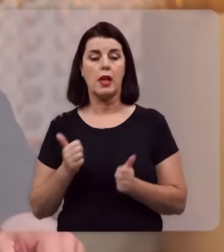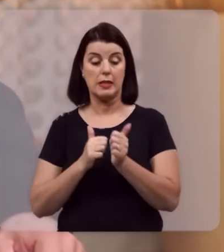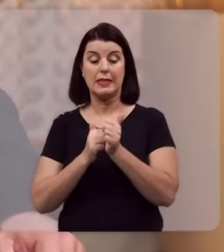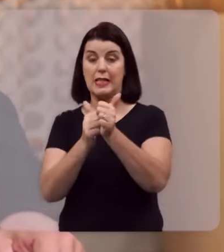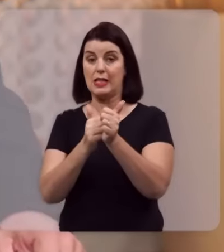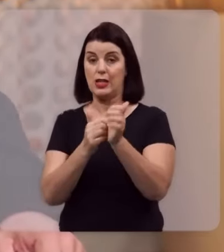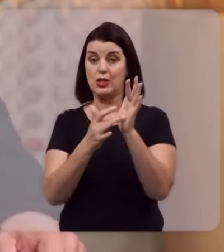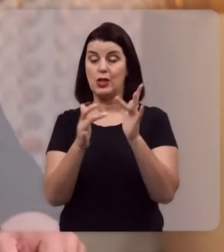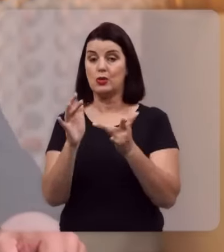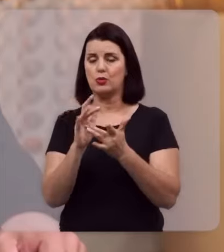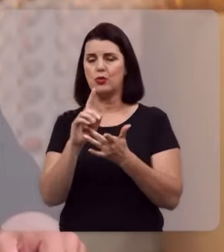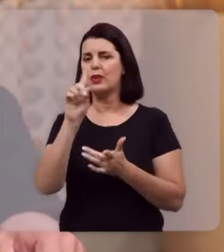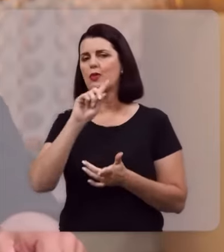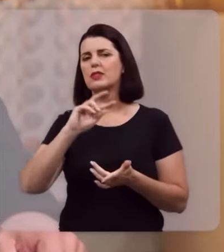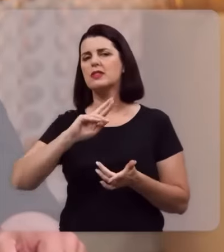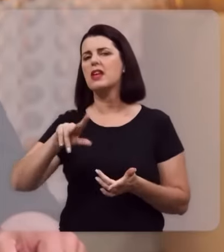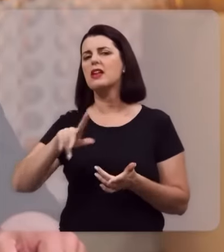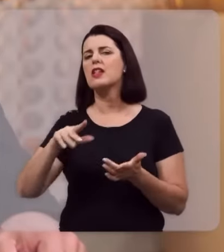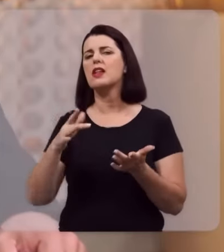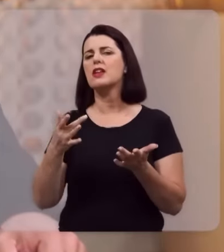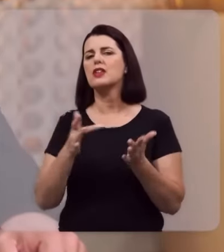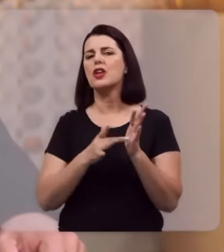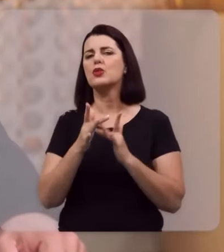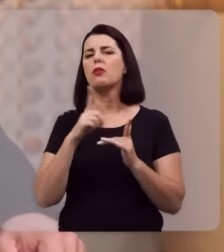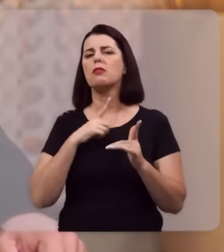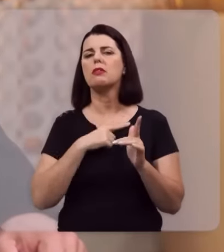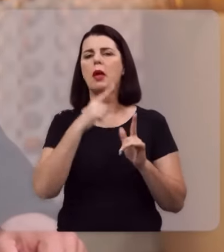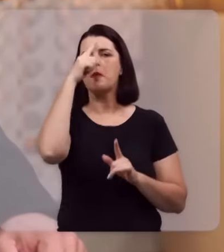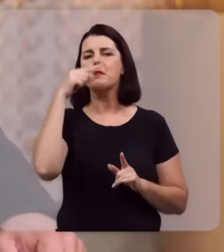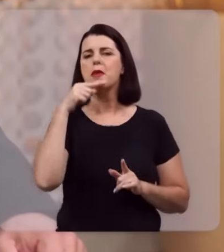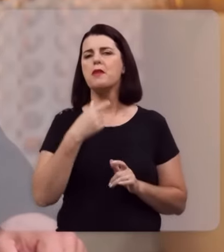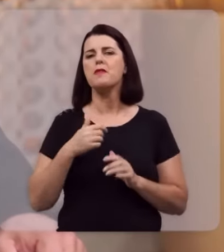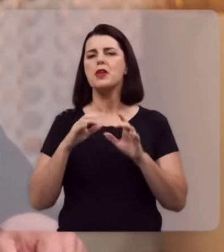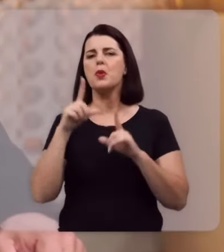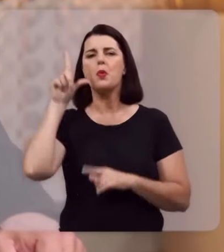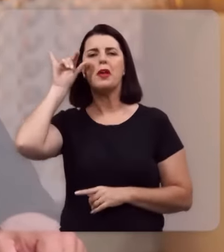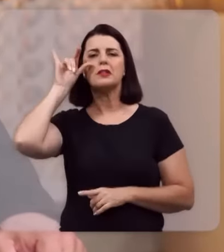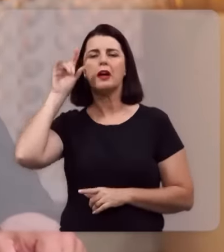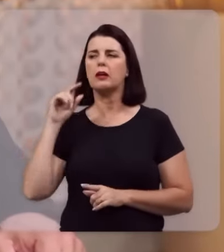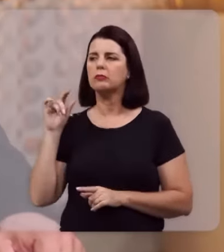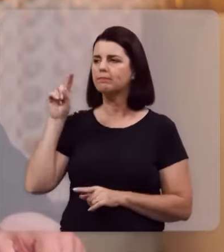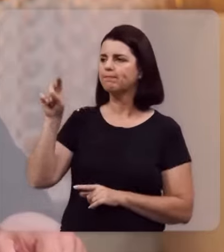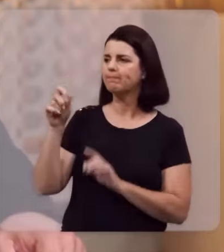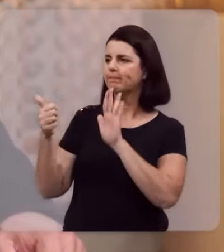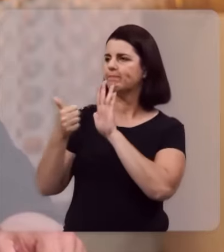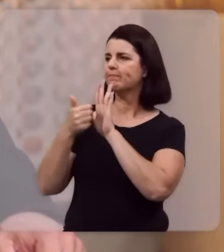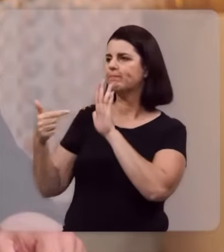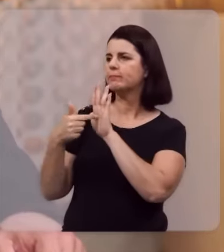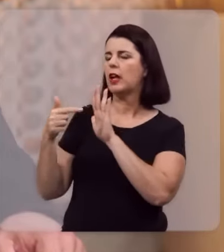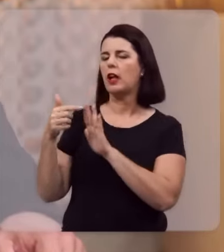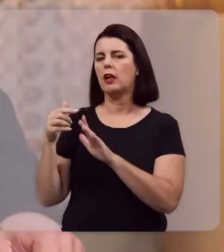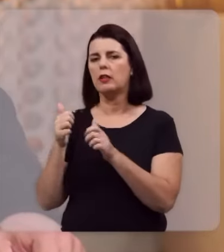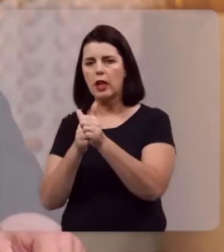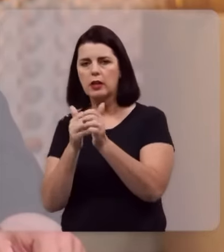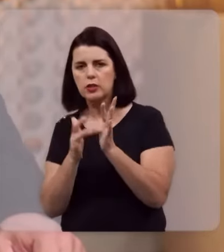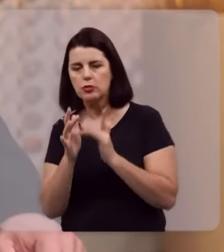Seguir o Senhor Jesus não significa que o Senhor Jesus tem um perfil no Instagram. Então nós vamos lá e clicamos no nome dele, então nos